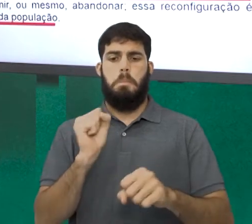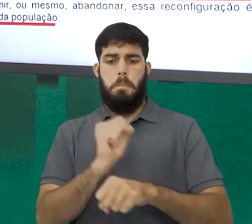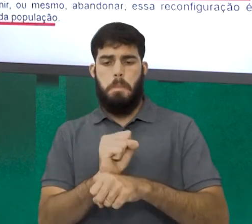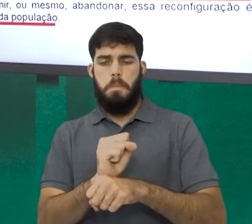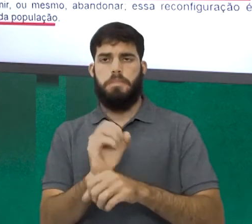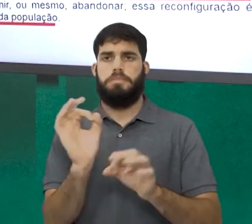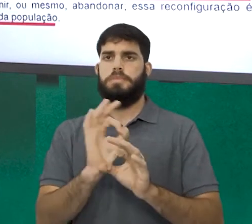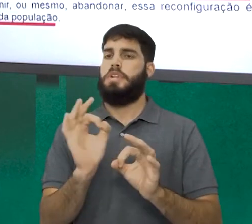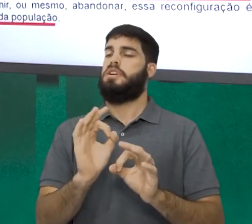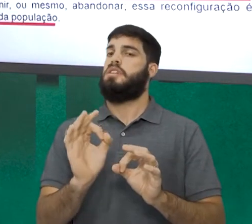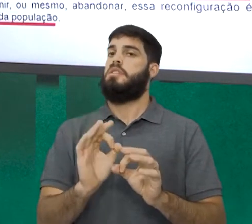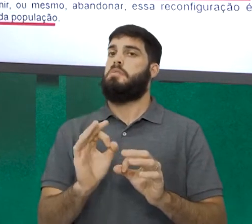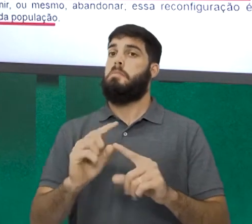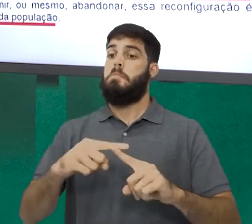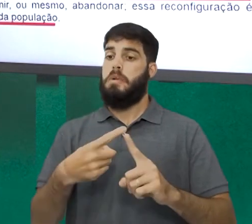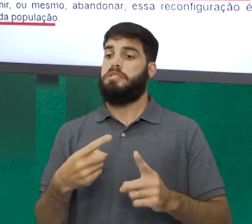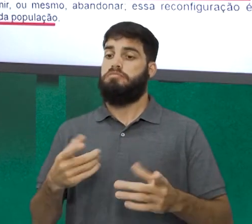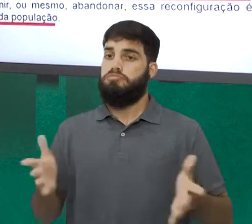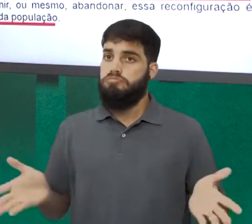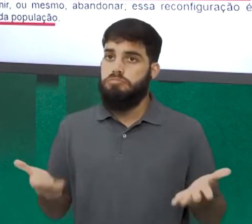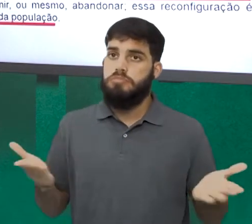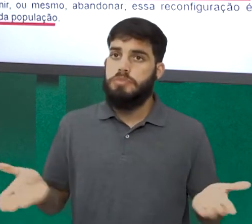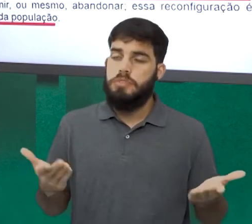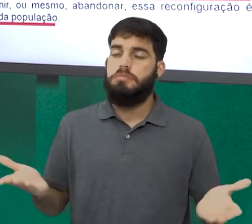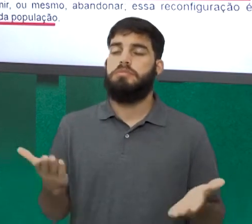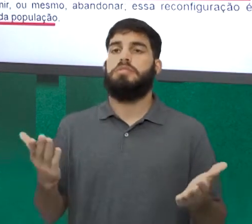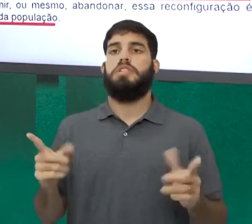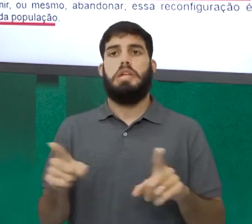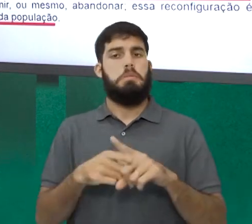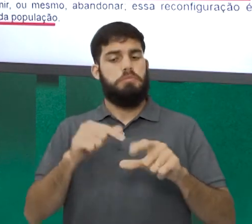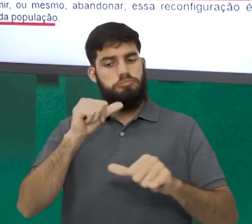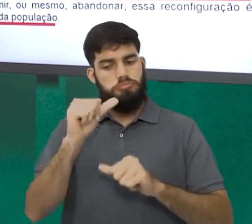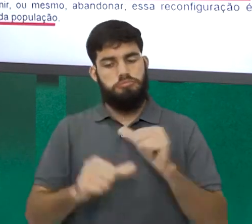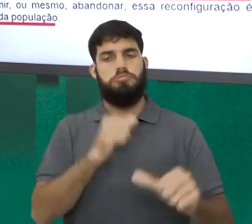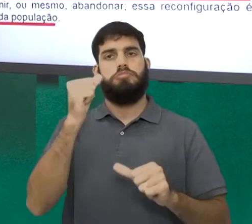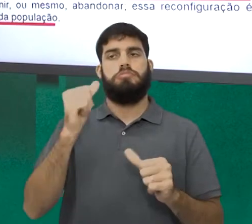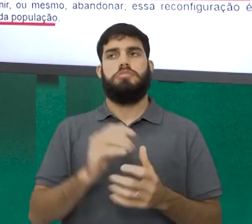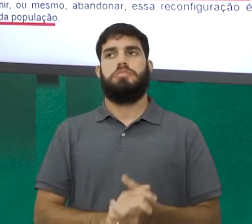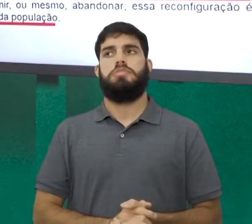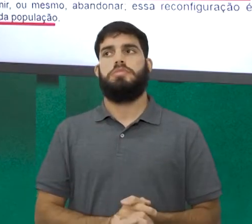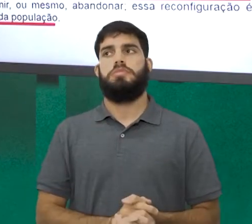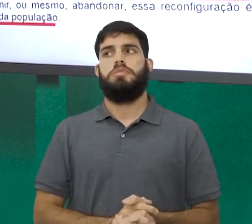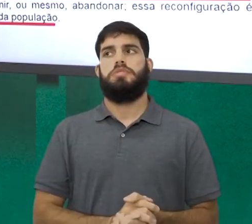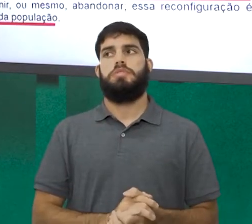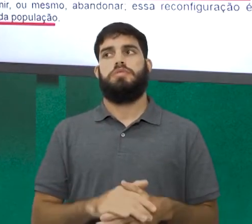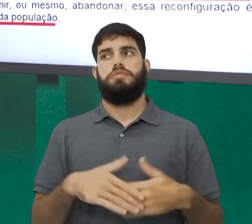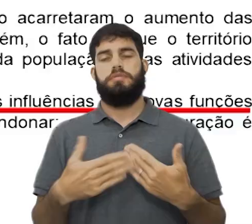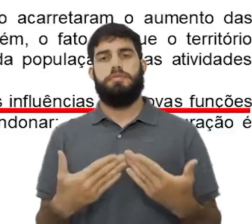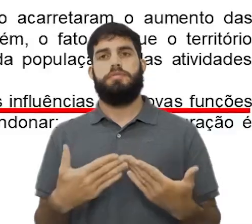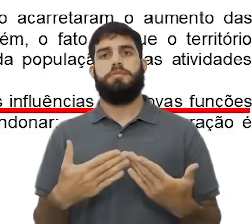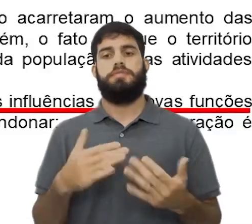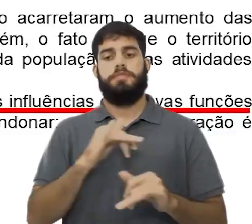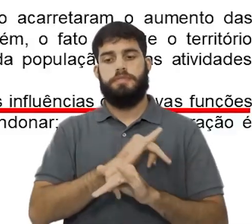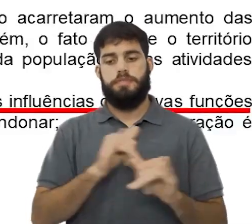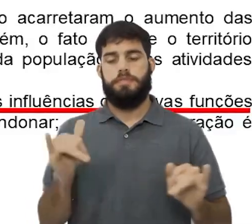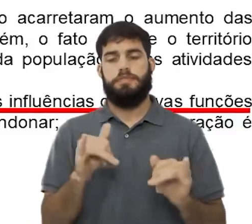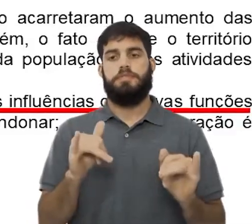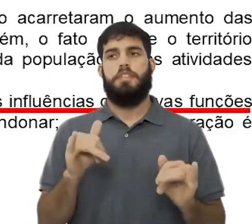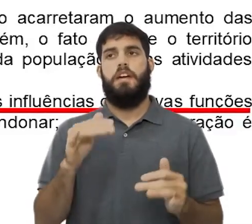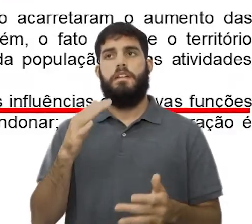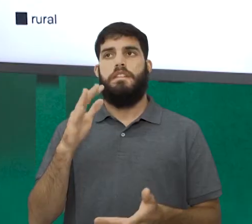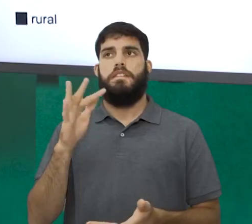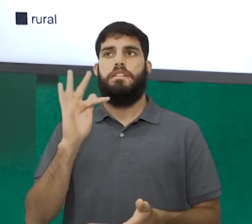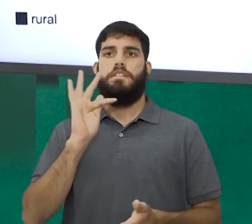incorporam e estimulam dinâmicas que as transformam. Muito bem. Por isso, a informação é dada como